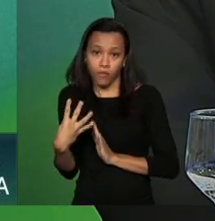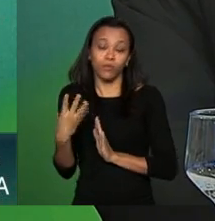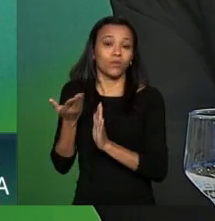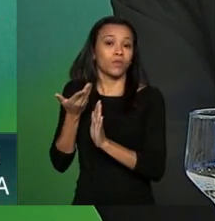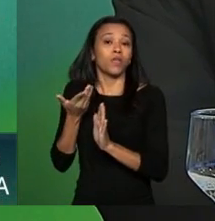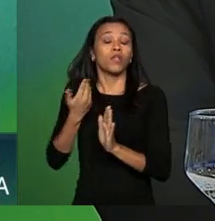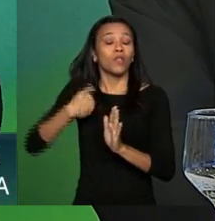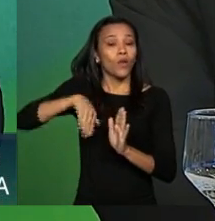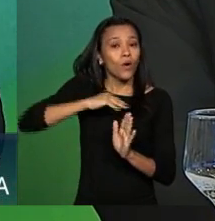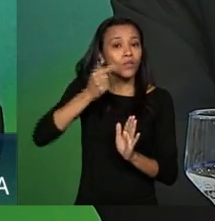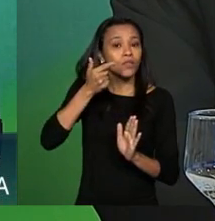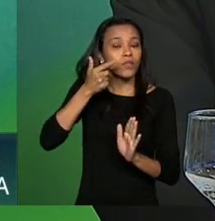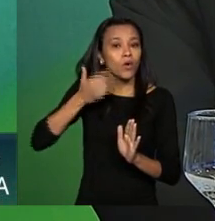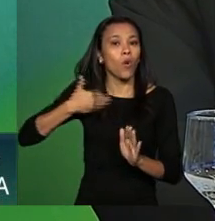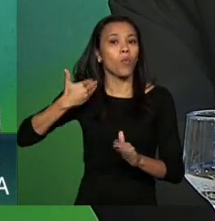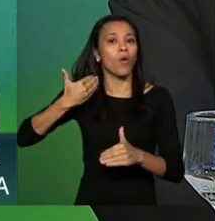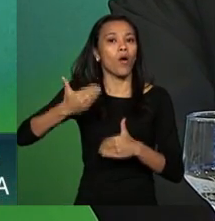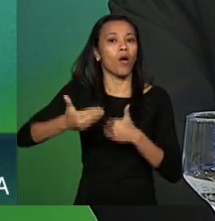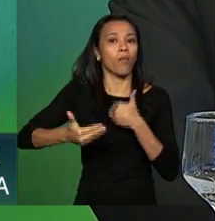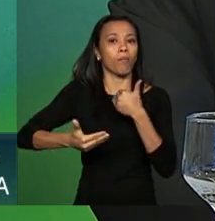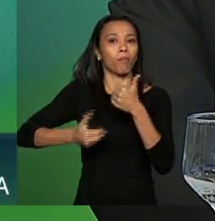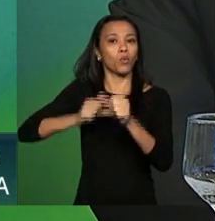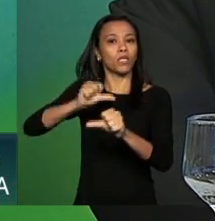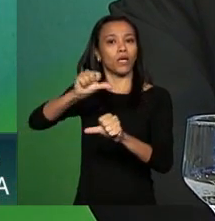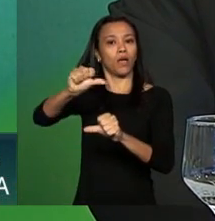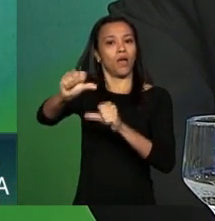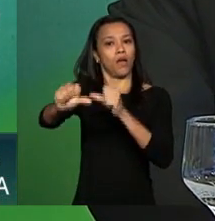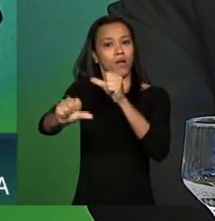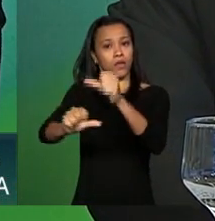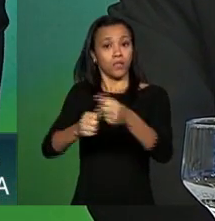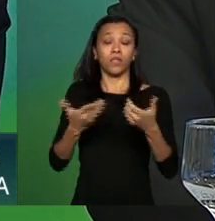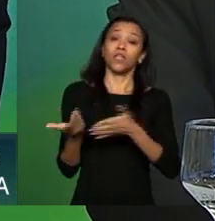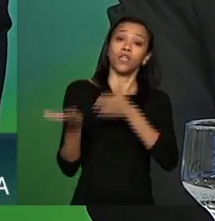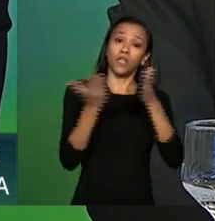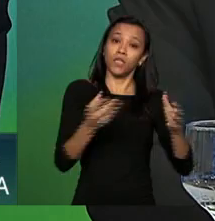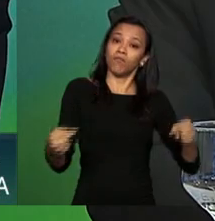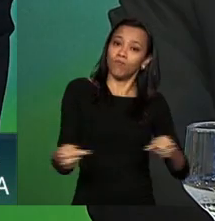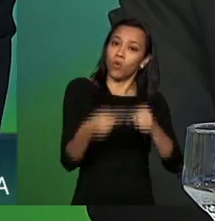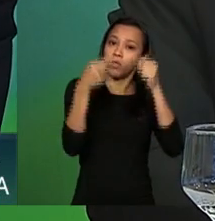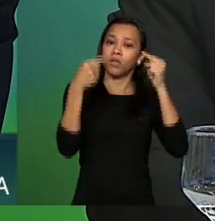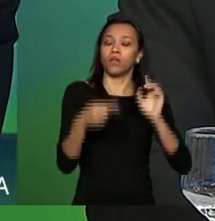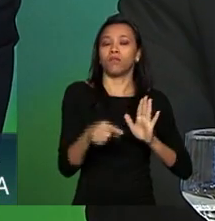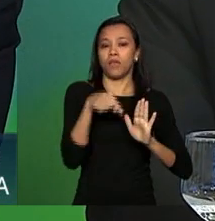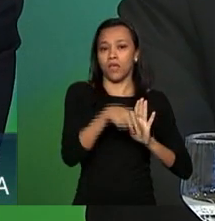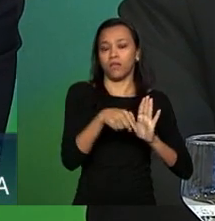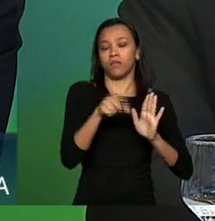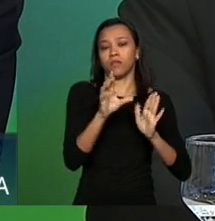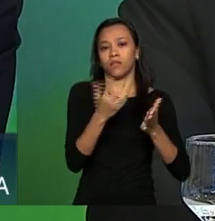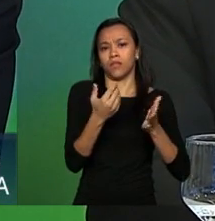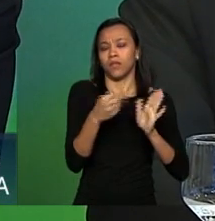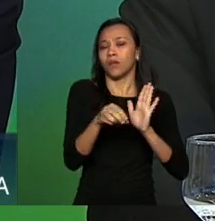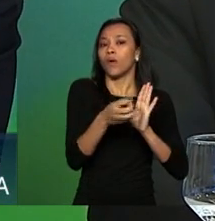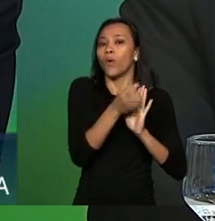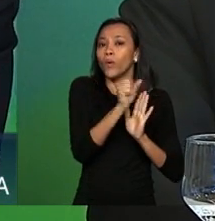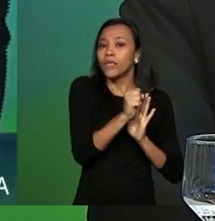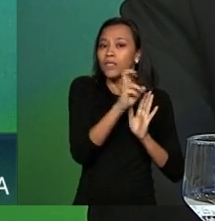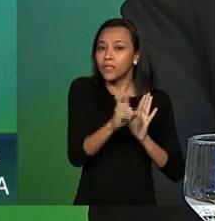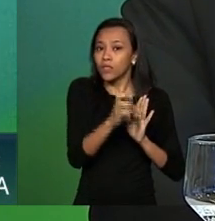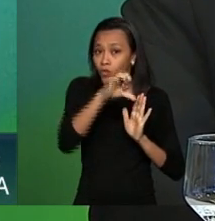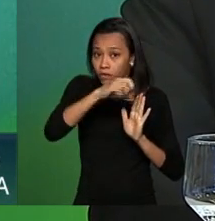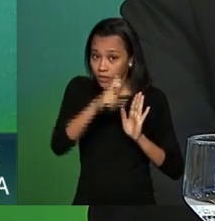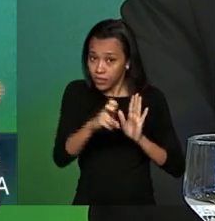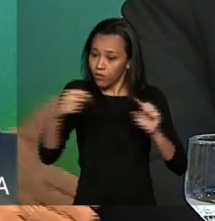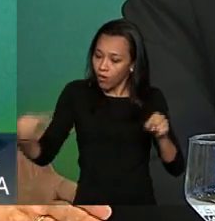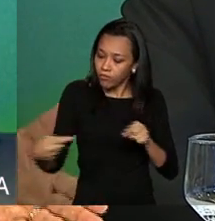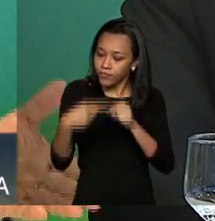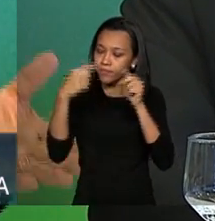evoluímos estamos agregando a esse conceito 85-95 um caráter de sustentabilidade que é